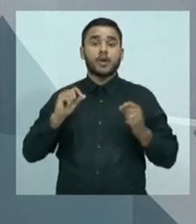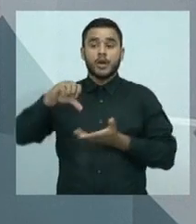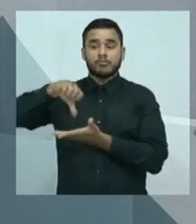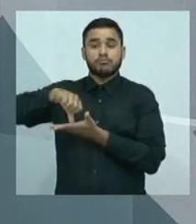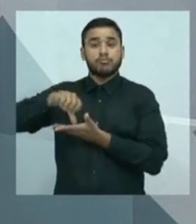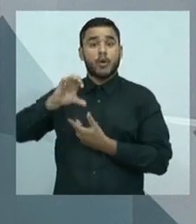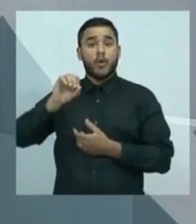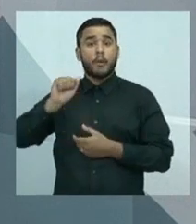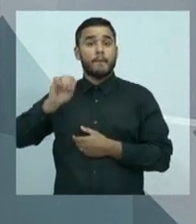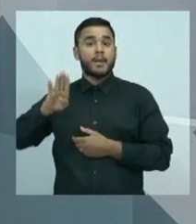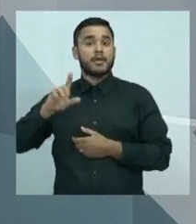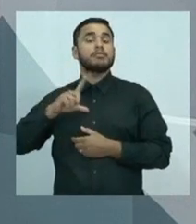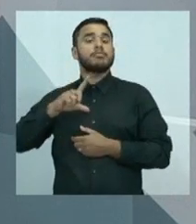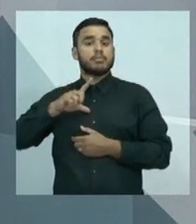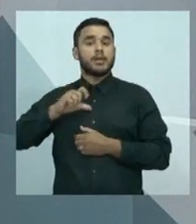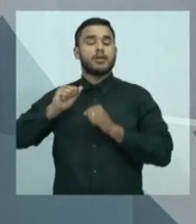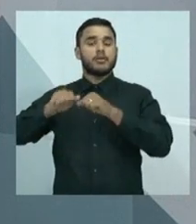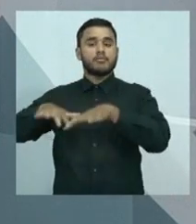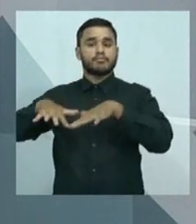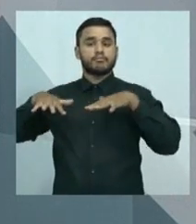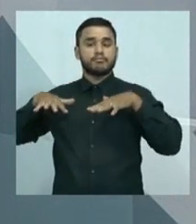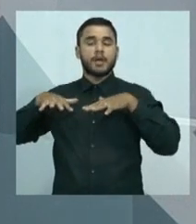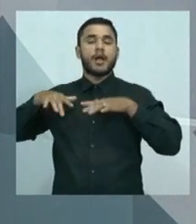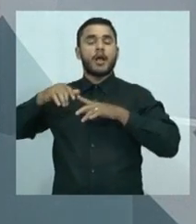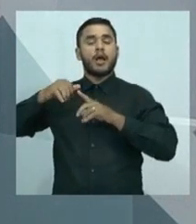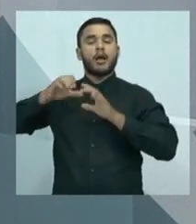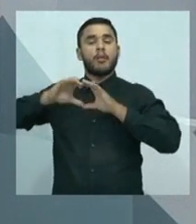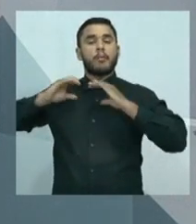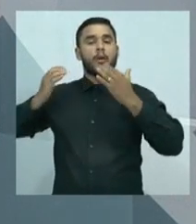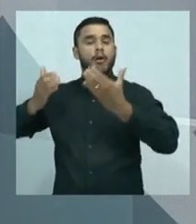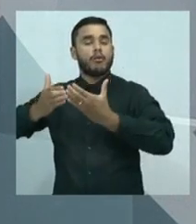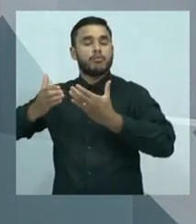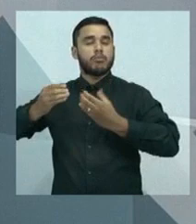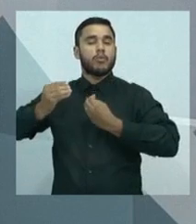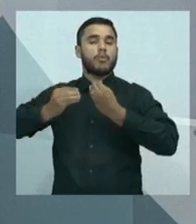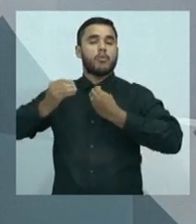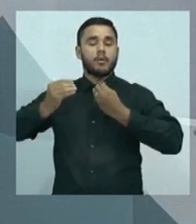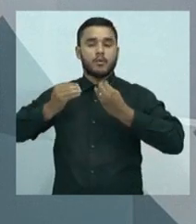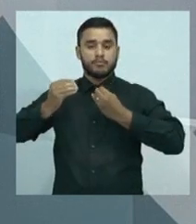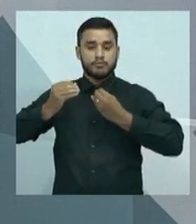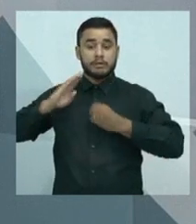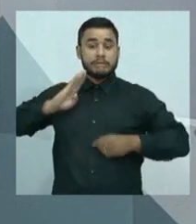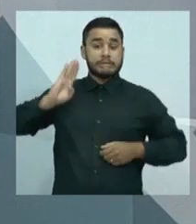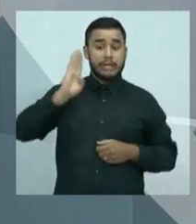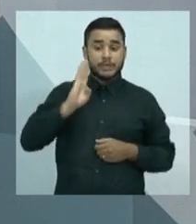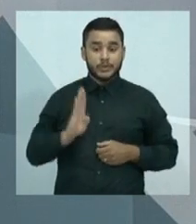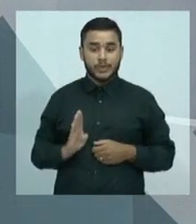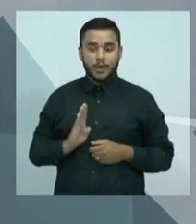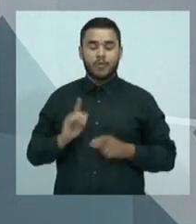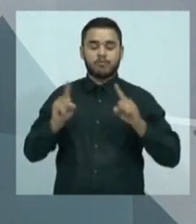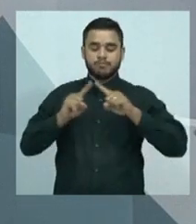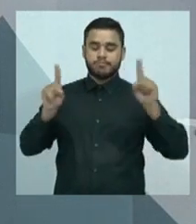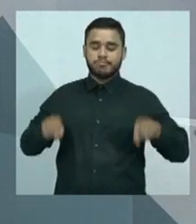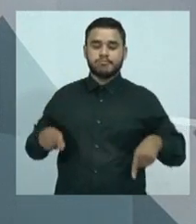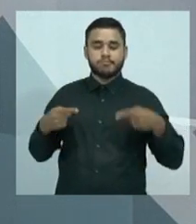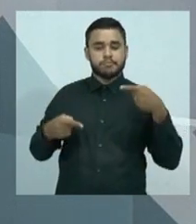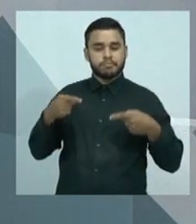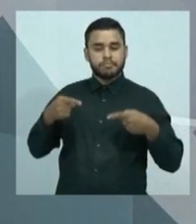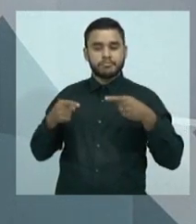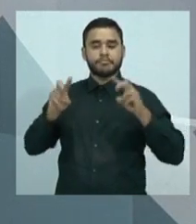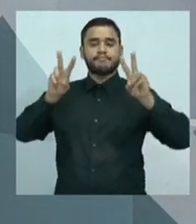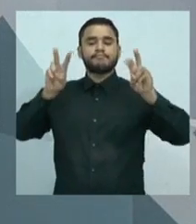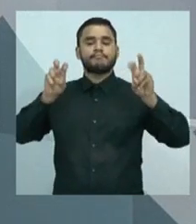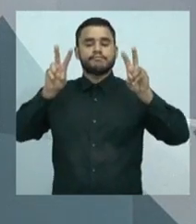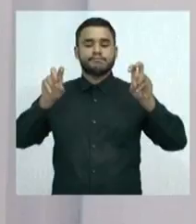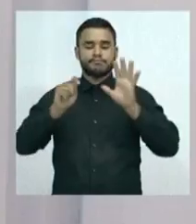primeiro Congresso Nacional de Políticas Públicas sobre Drogas, que tem o apoio também da Universidade de Fortaleza. Eu estou